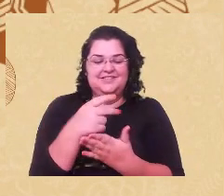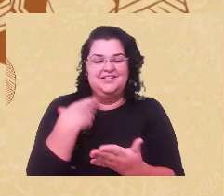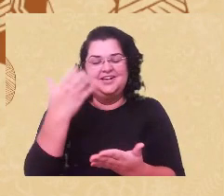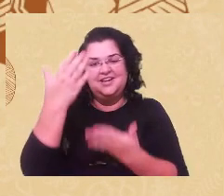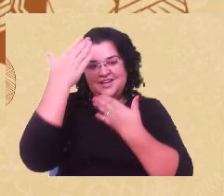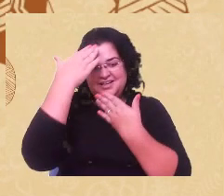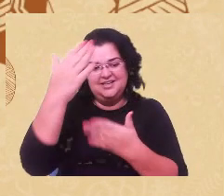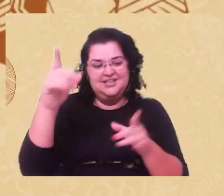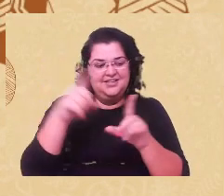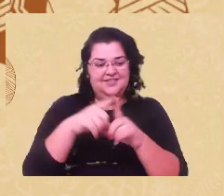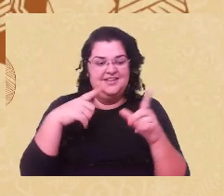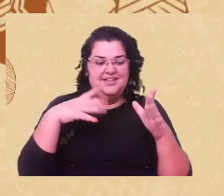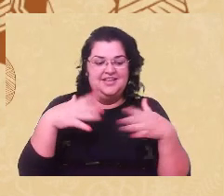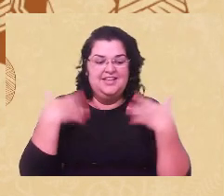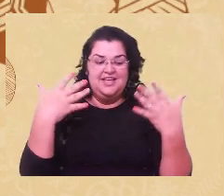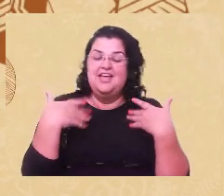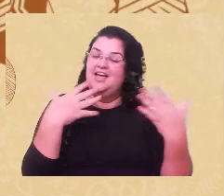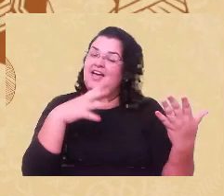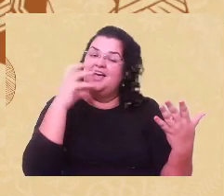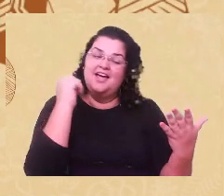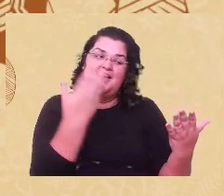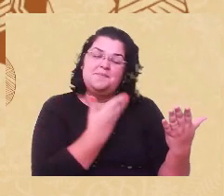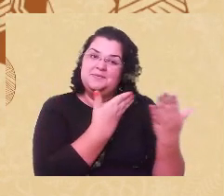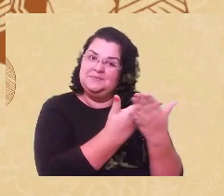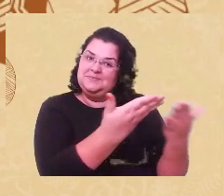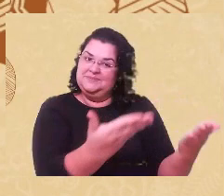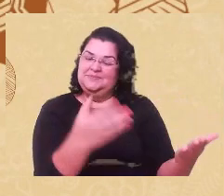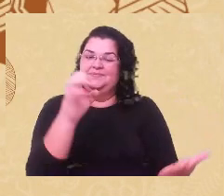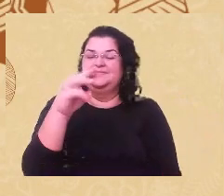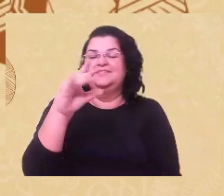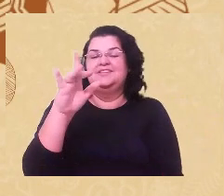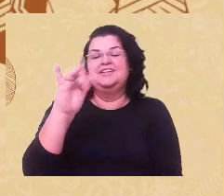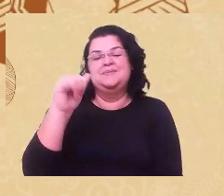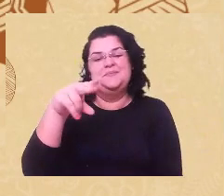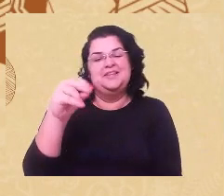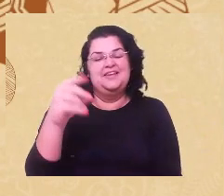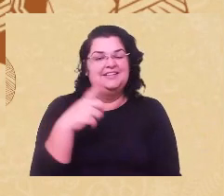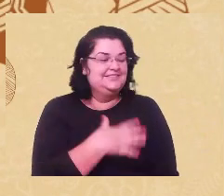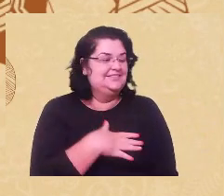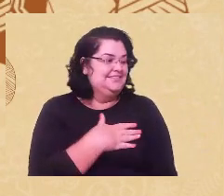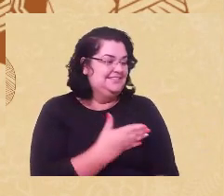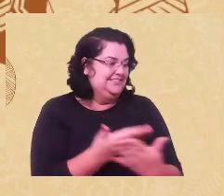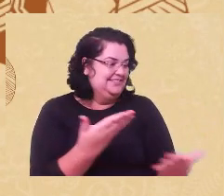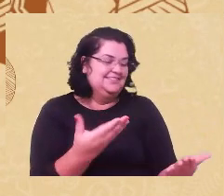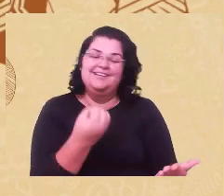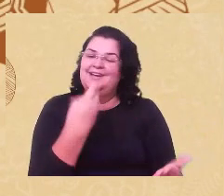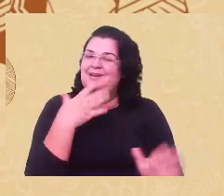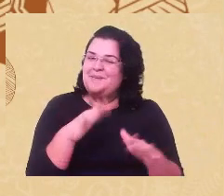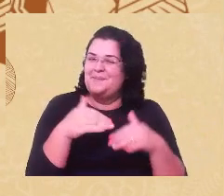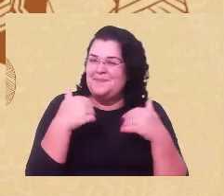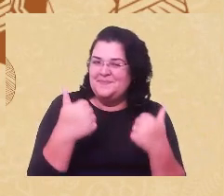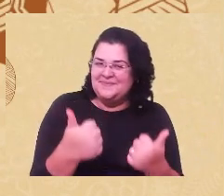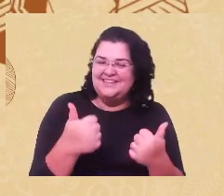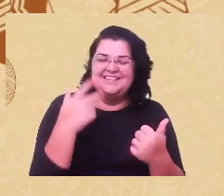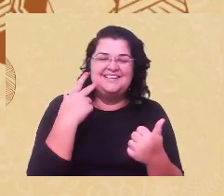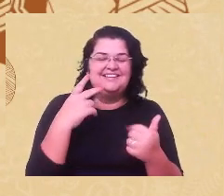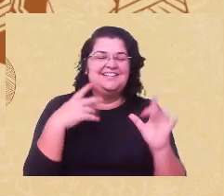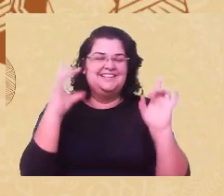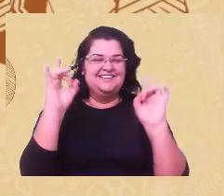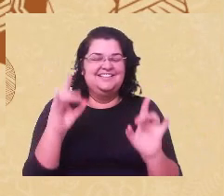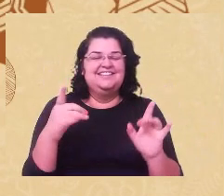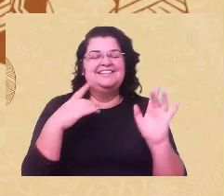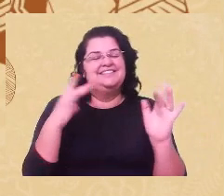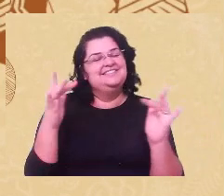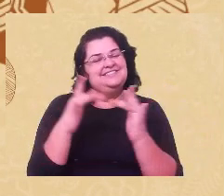alegria de escutar o colega Emiliano que eu estou conhecendo agora, que bom também, acho que vai ficar ótimo a nossa organização.